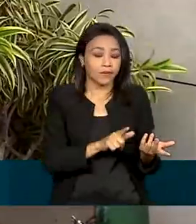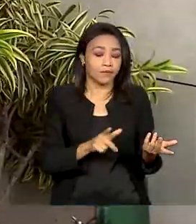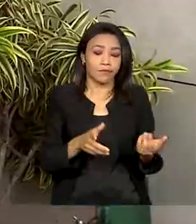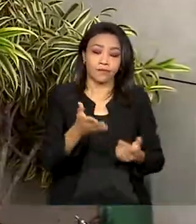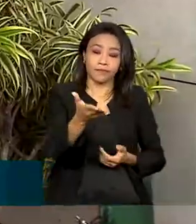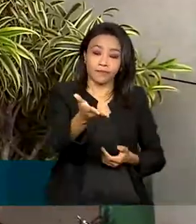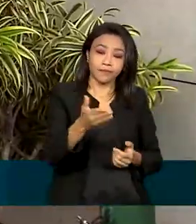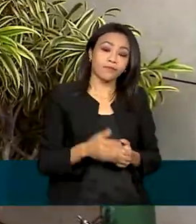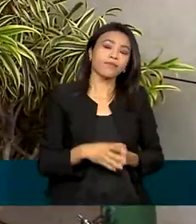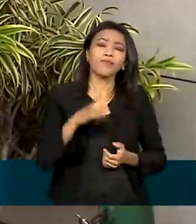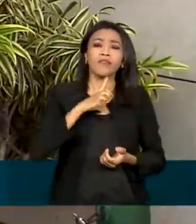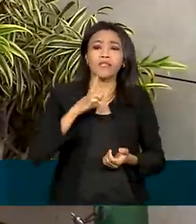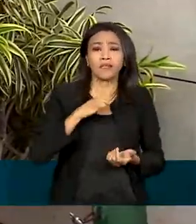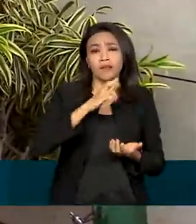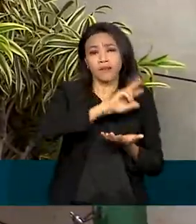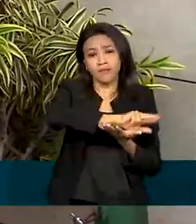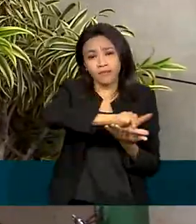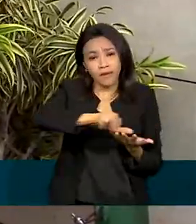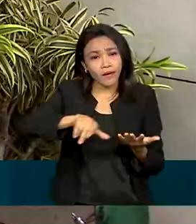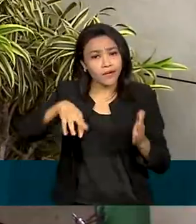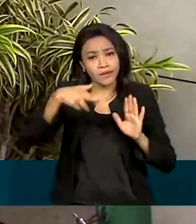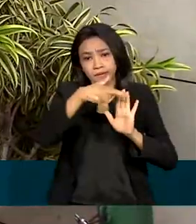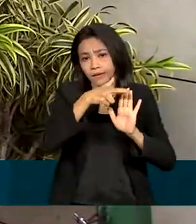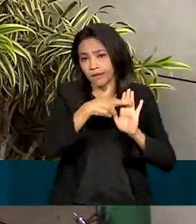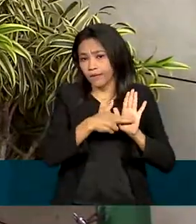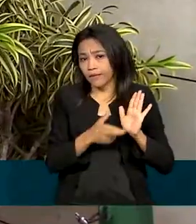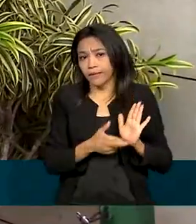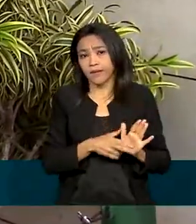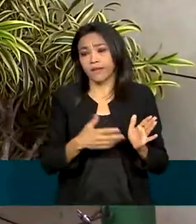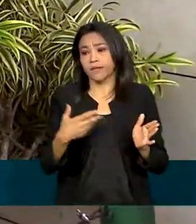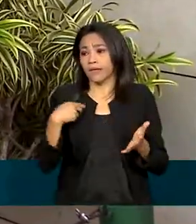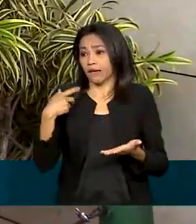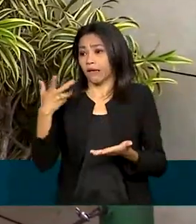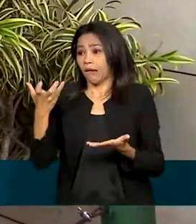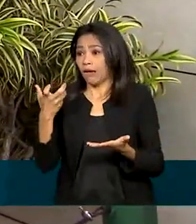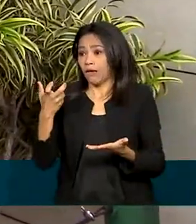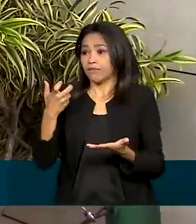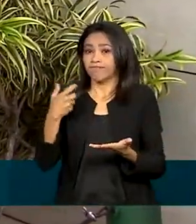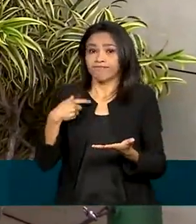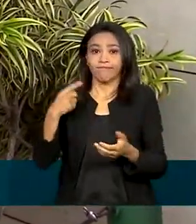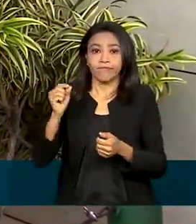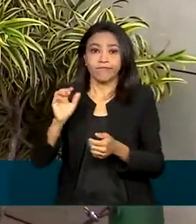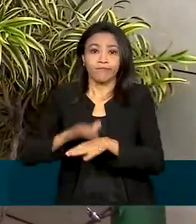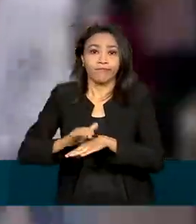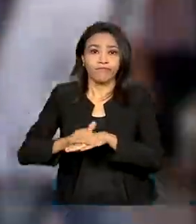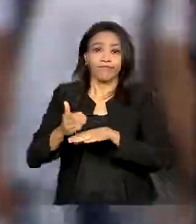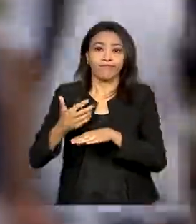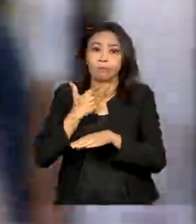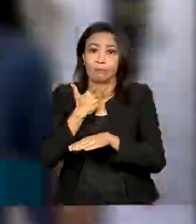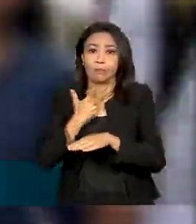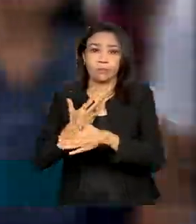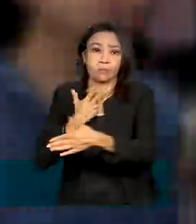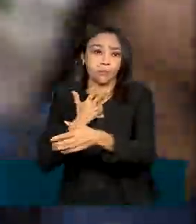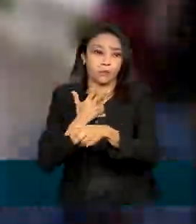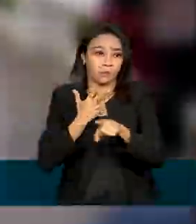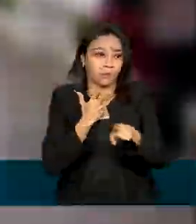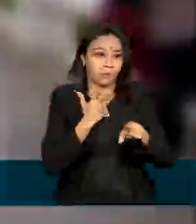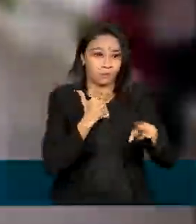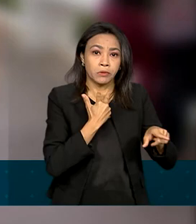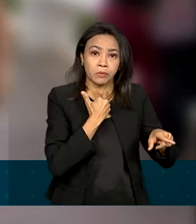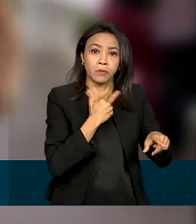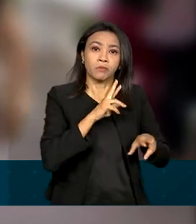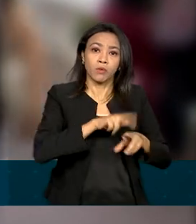uma série de restrições na vida, você quer fazer uns compromissos e é limitado. Cerca de 68